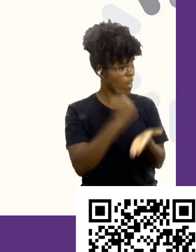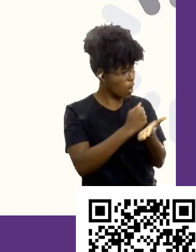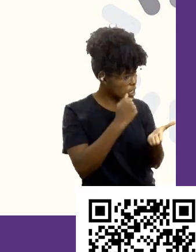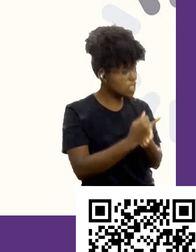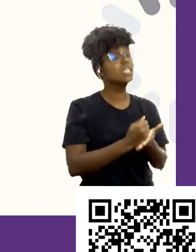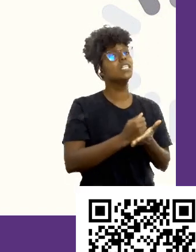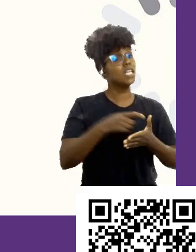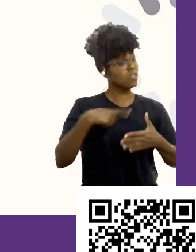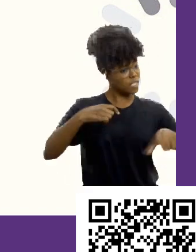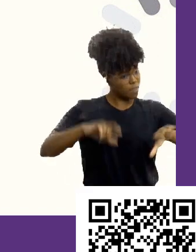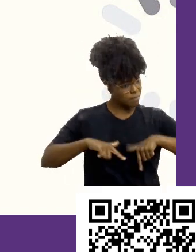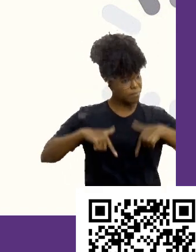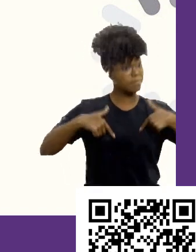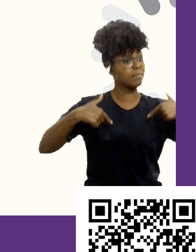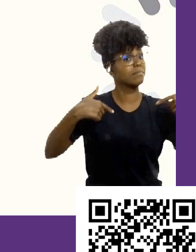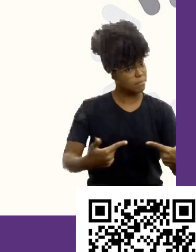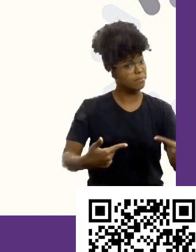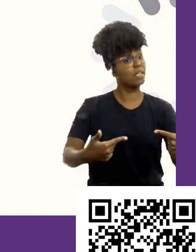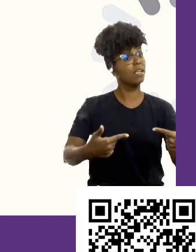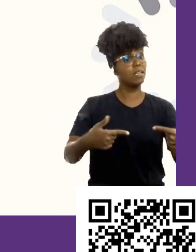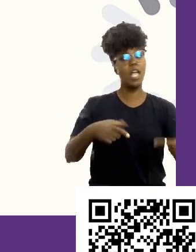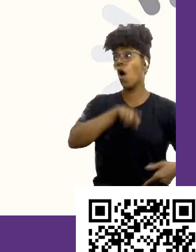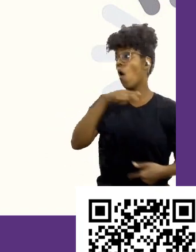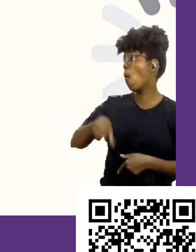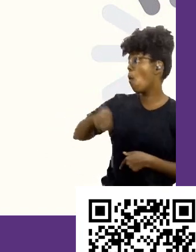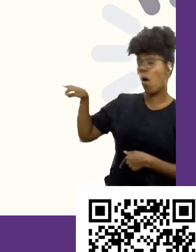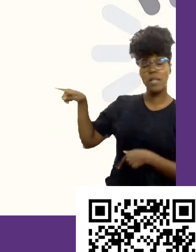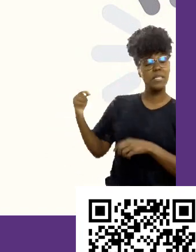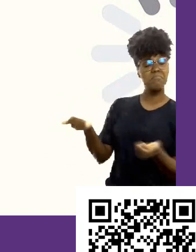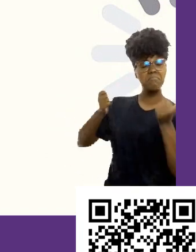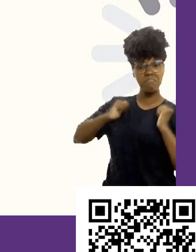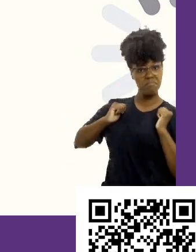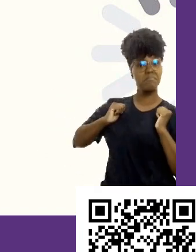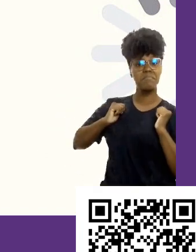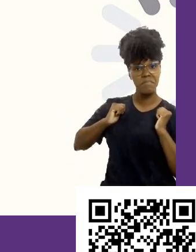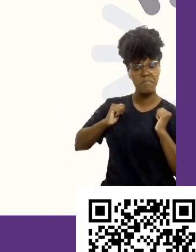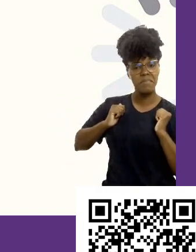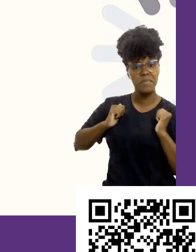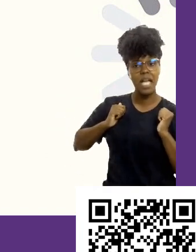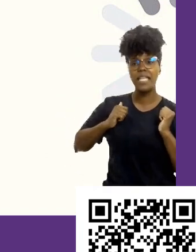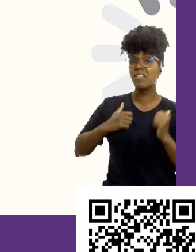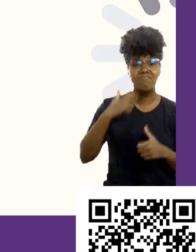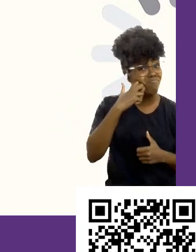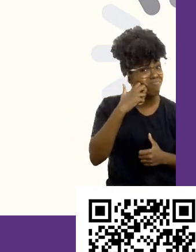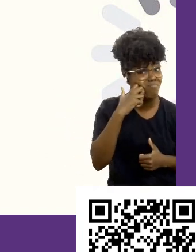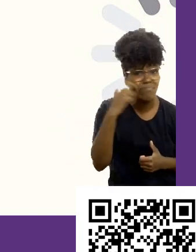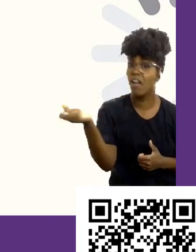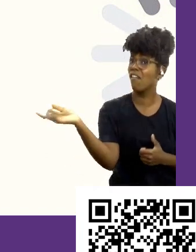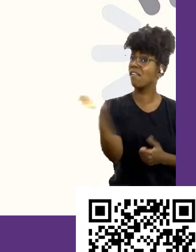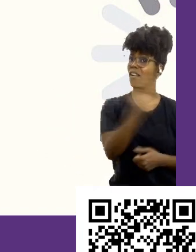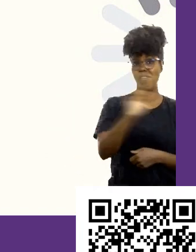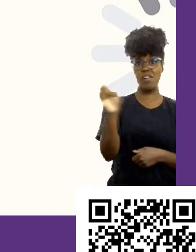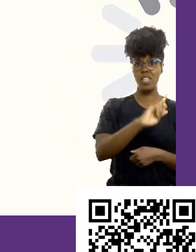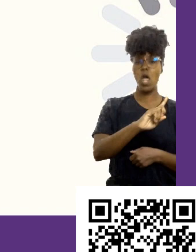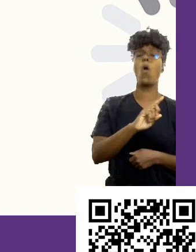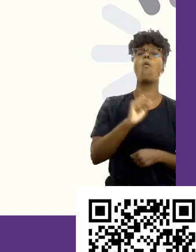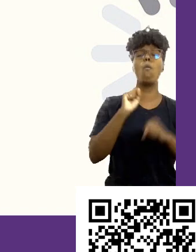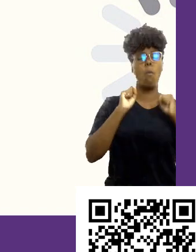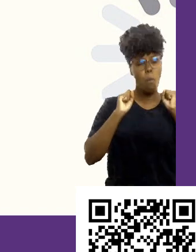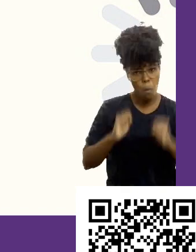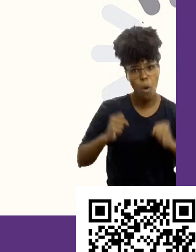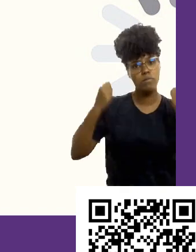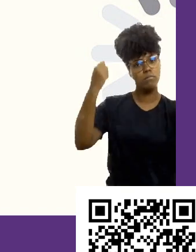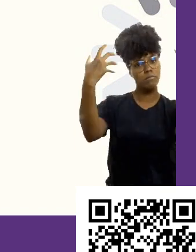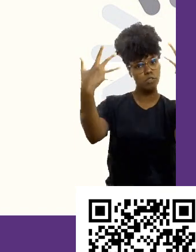do que um colega seu que prefere não estar fazendo nada. Então, não tenham vergonha de trazer para o currículo, ou para a sua